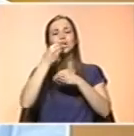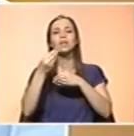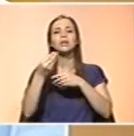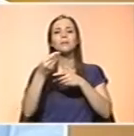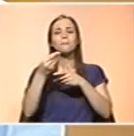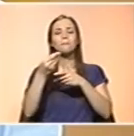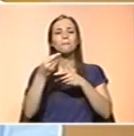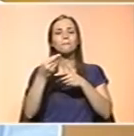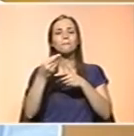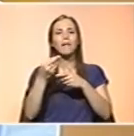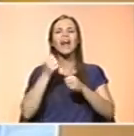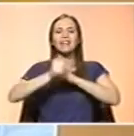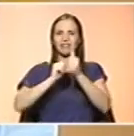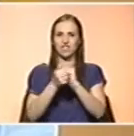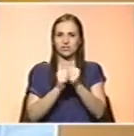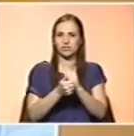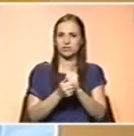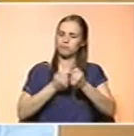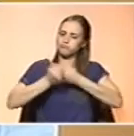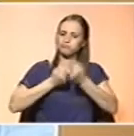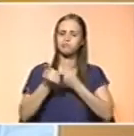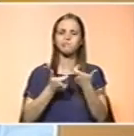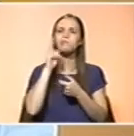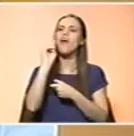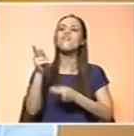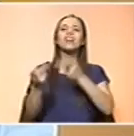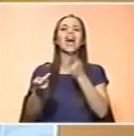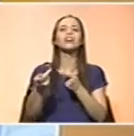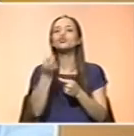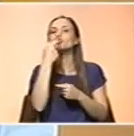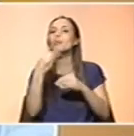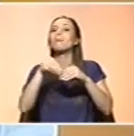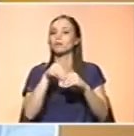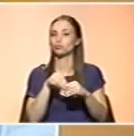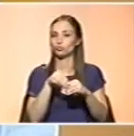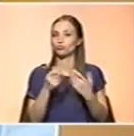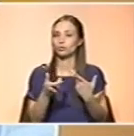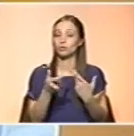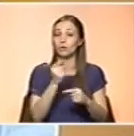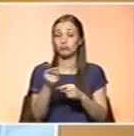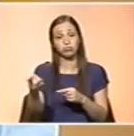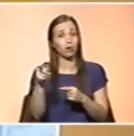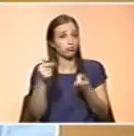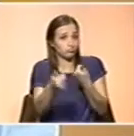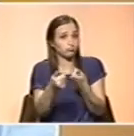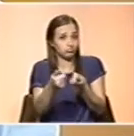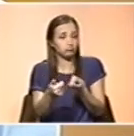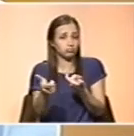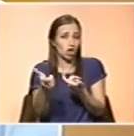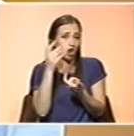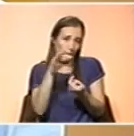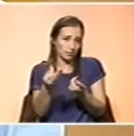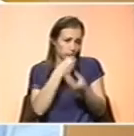atletas, que são um subgrupo populacional com uma grande apetência para este tipo de produtos.